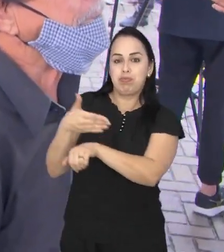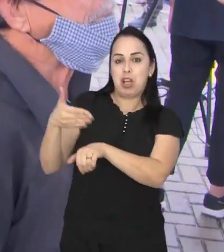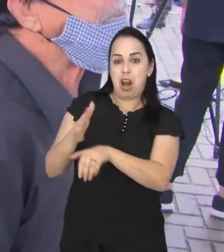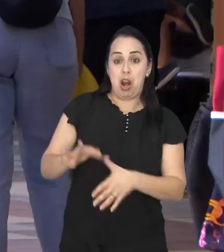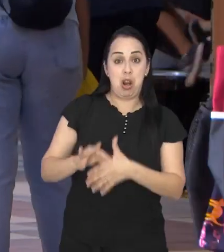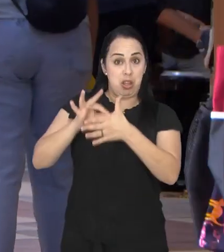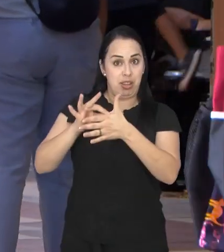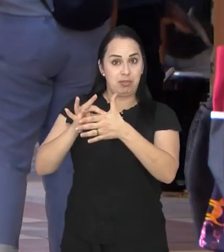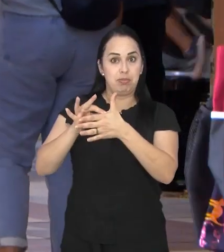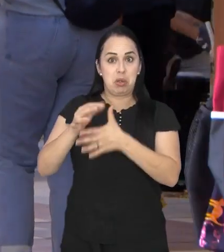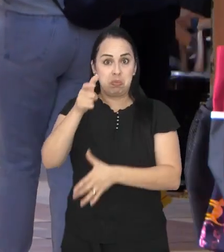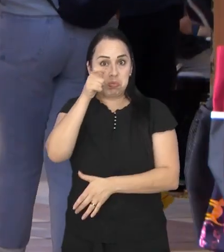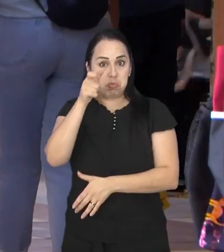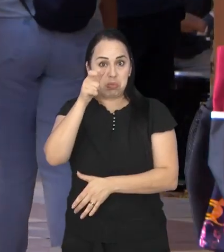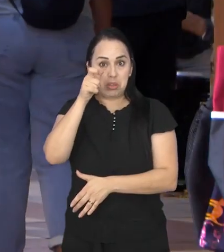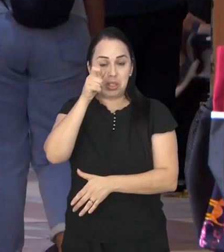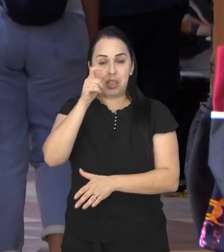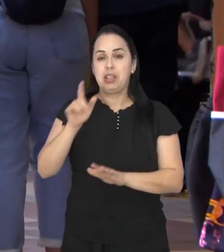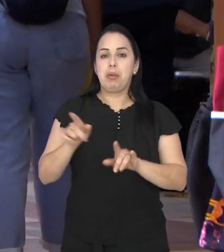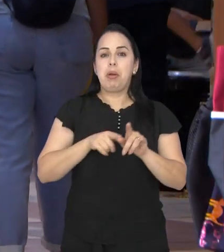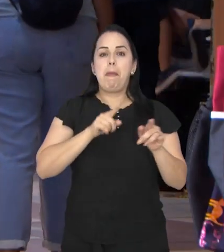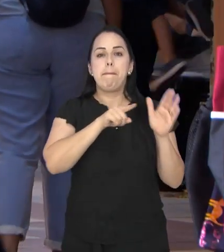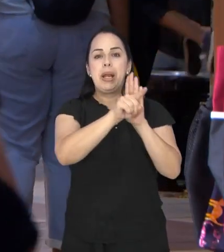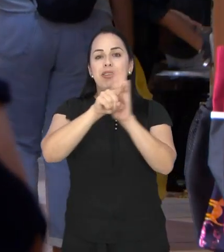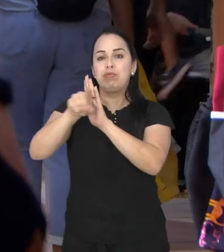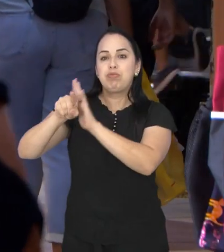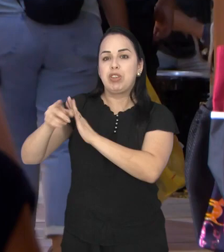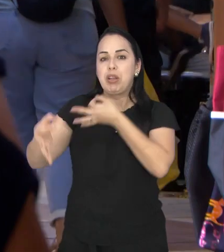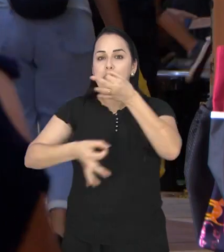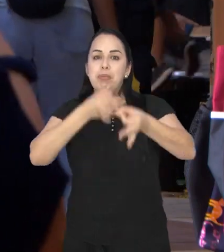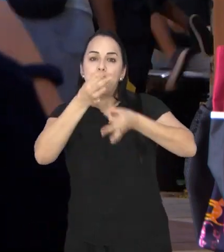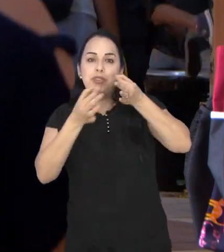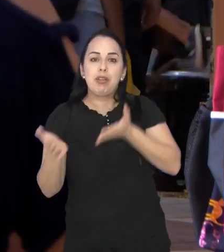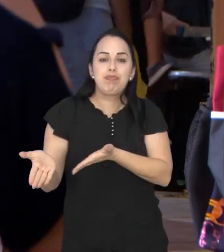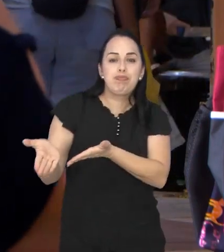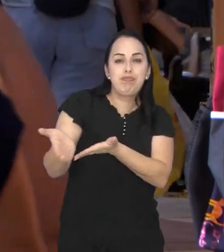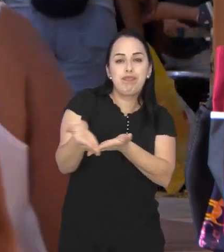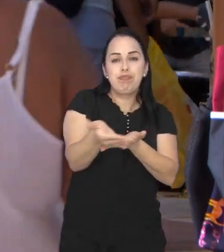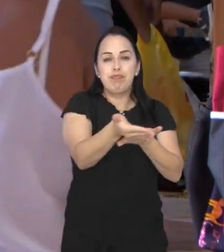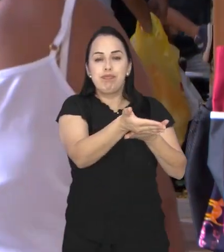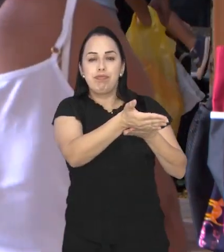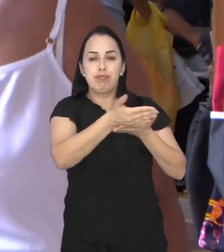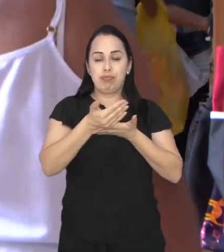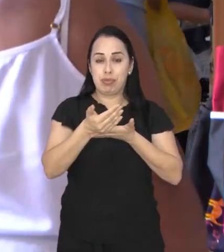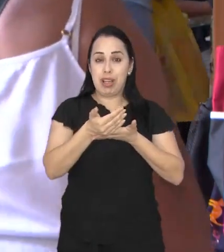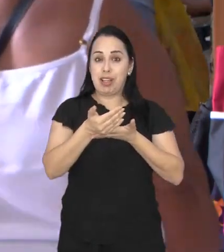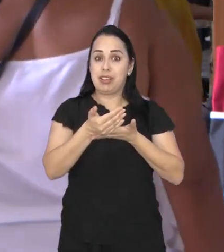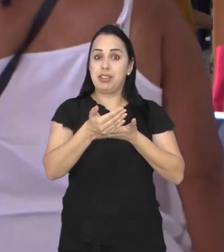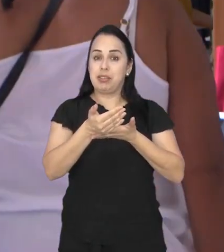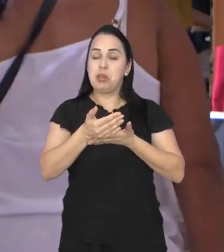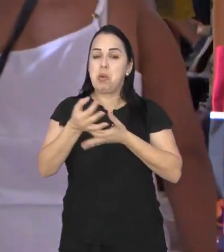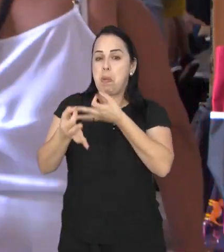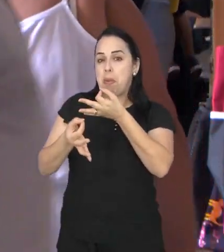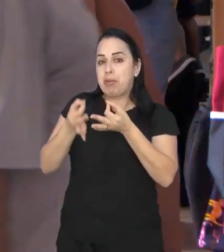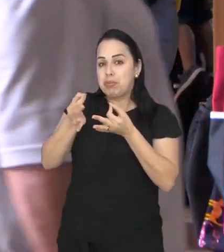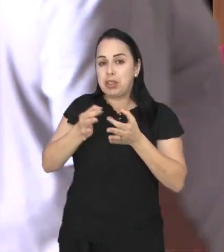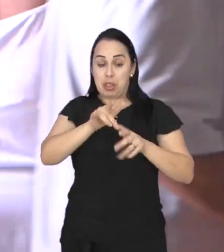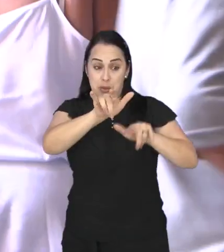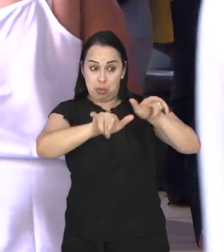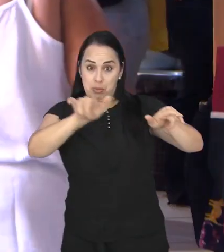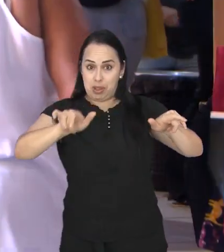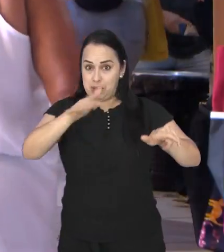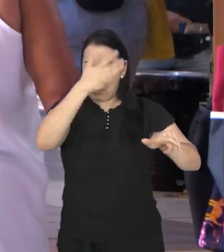autoridades. A ideia é abrir uma consulta pública sobre a concessão do espaço. E, para isso, o município deve colher